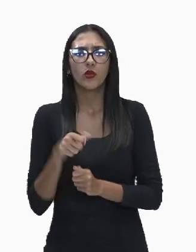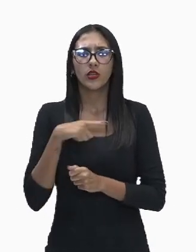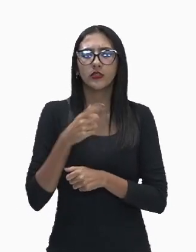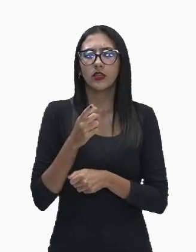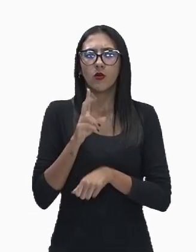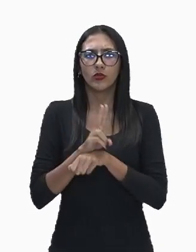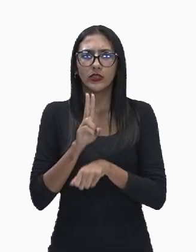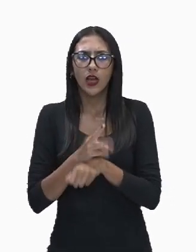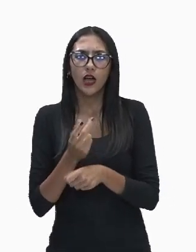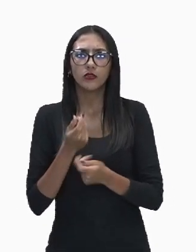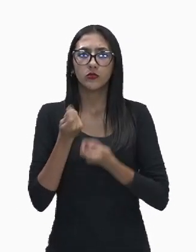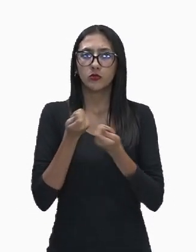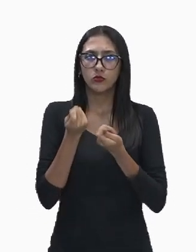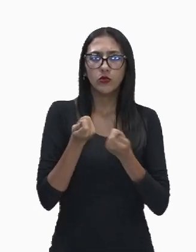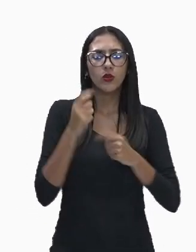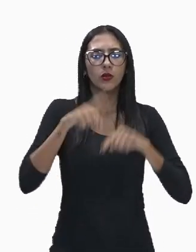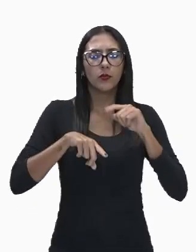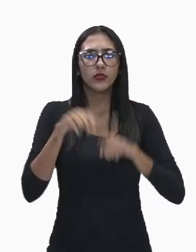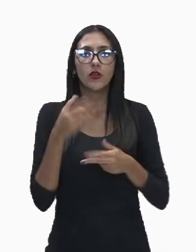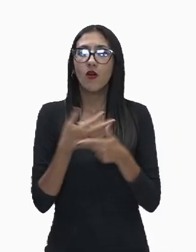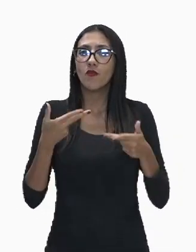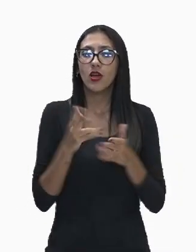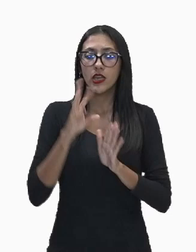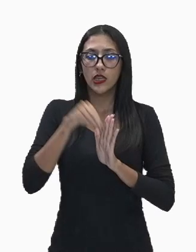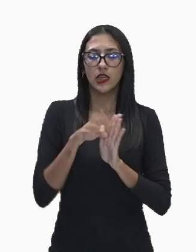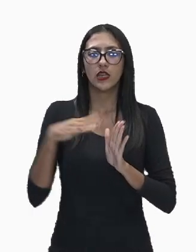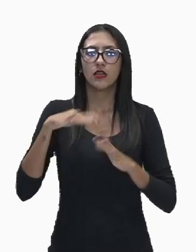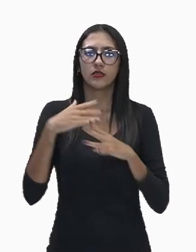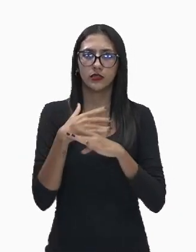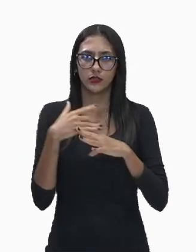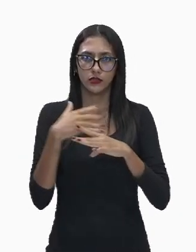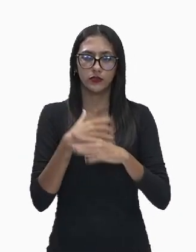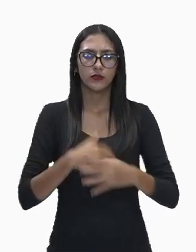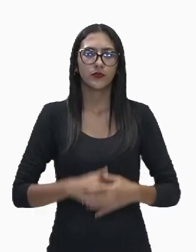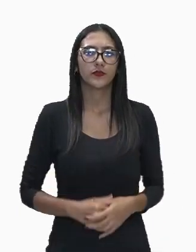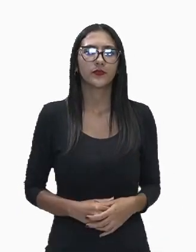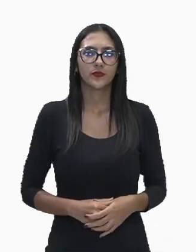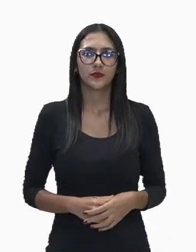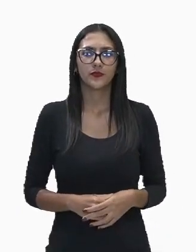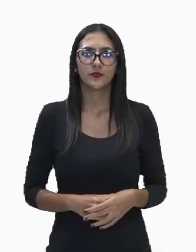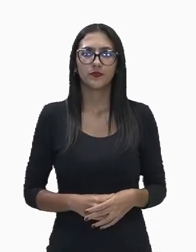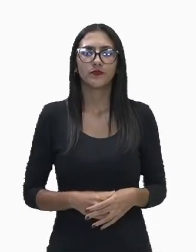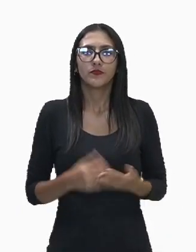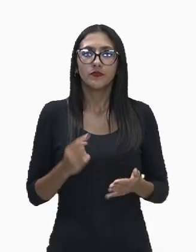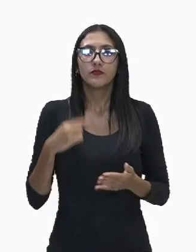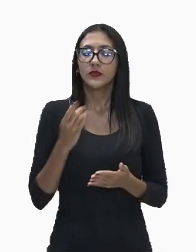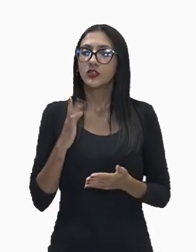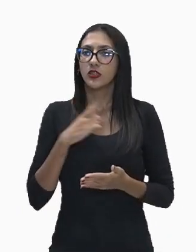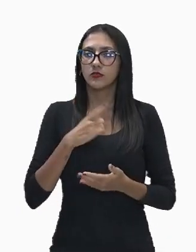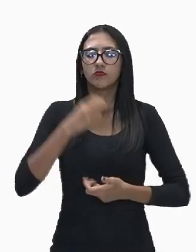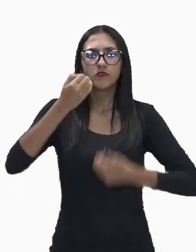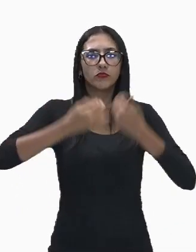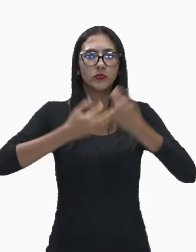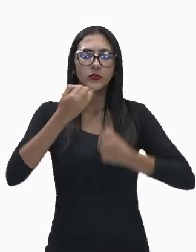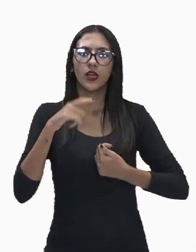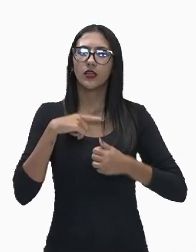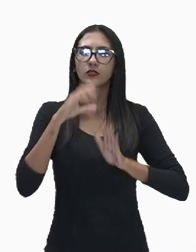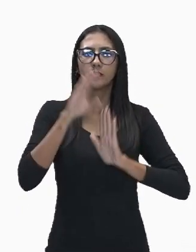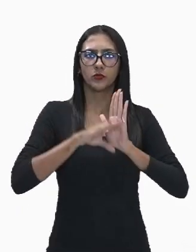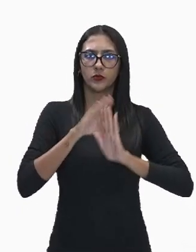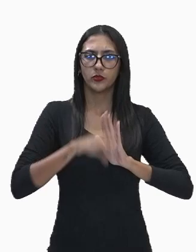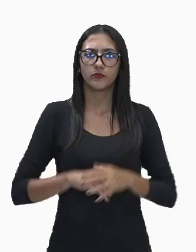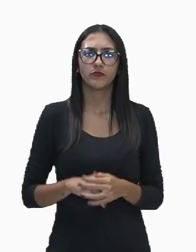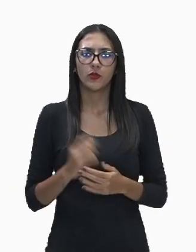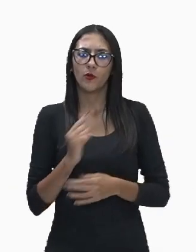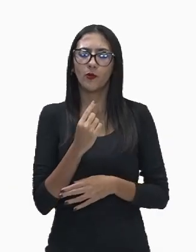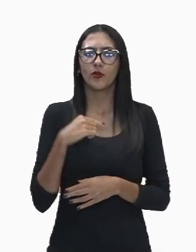desses materiais nas cidades. Então, gente já começou aí discutindo esses conceitos, um é utilizado mais